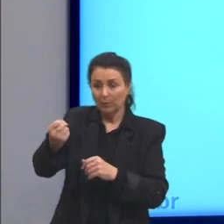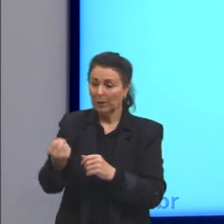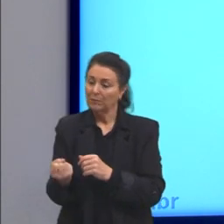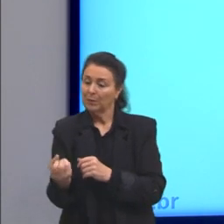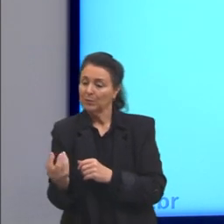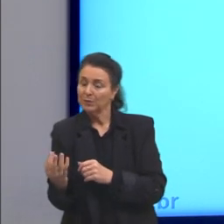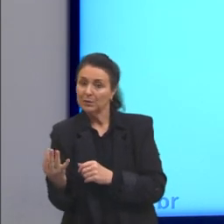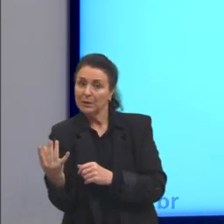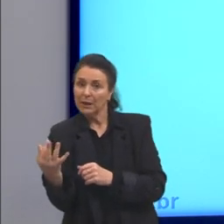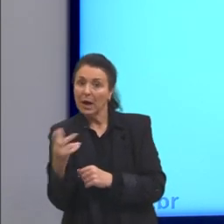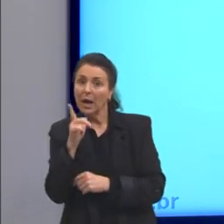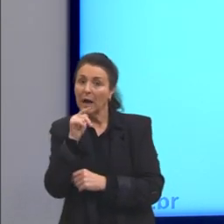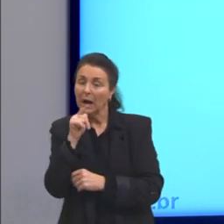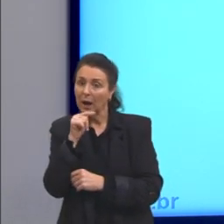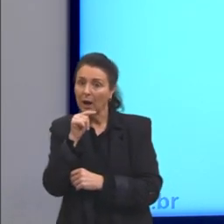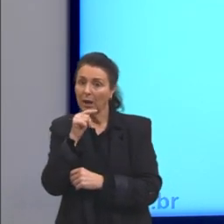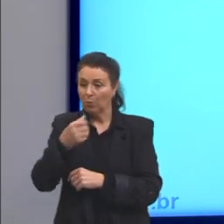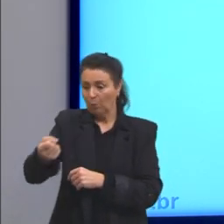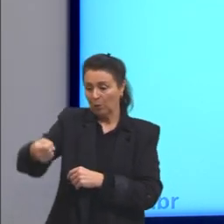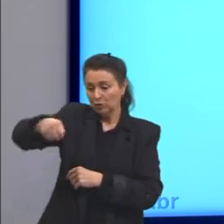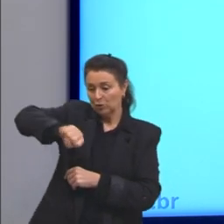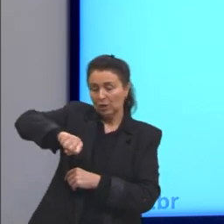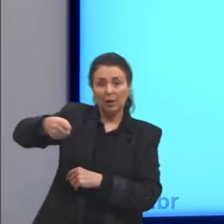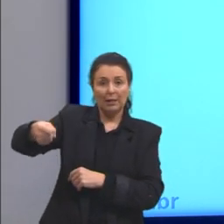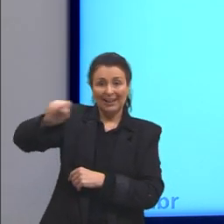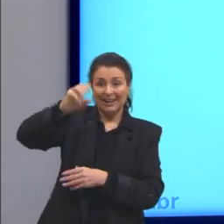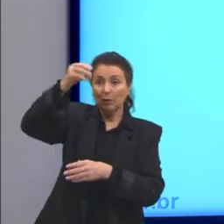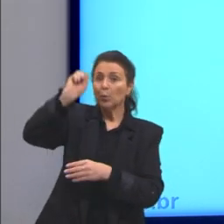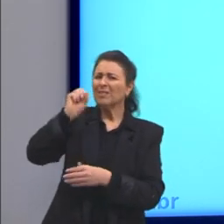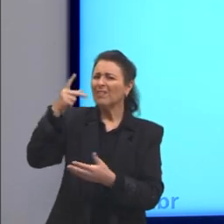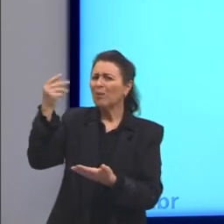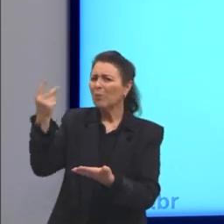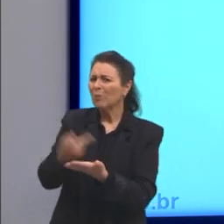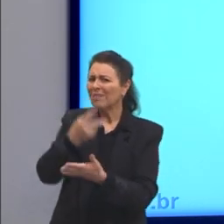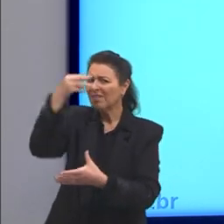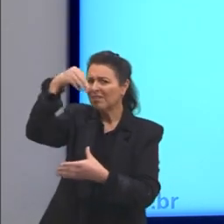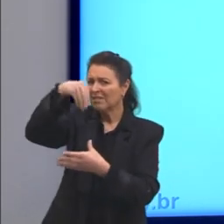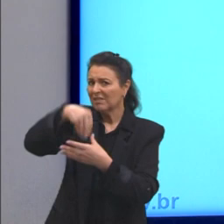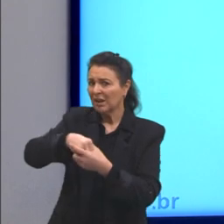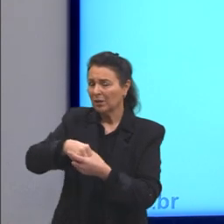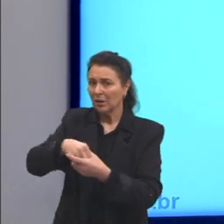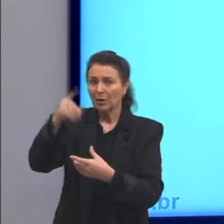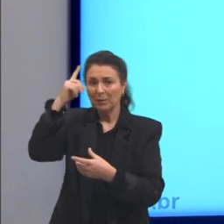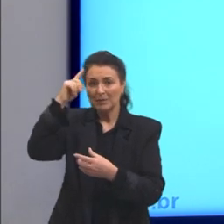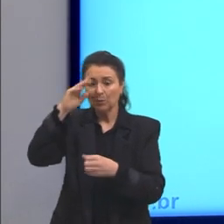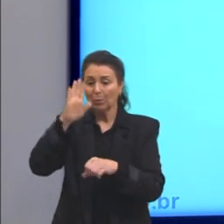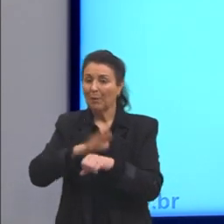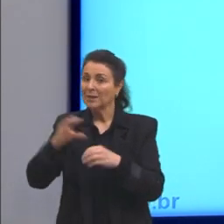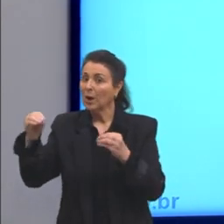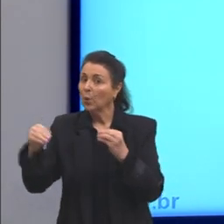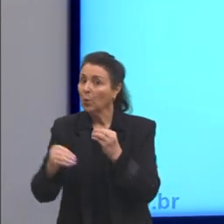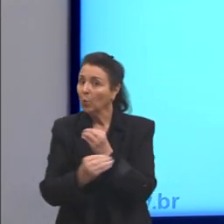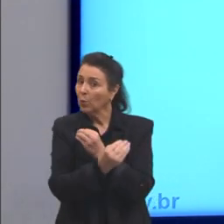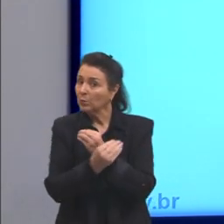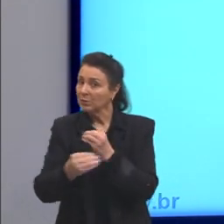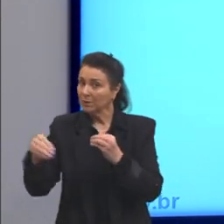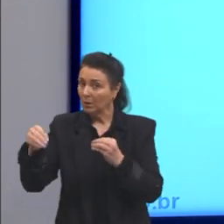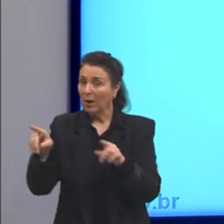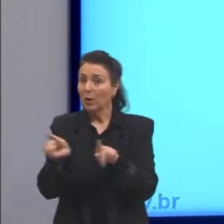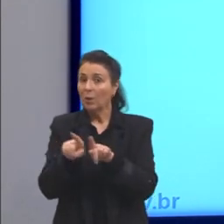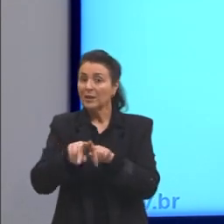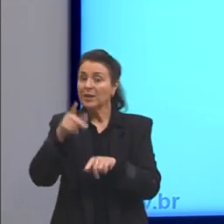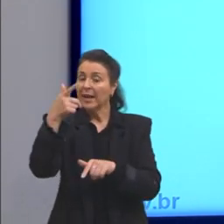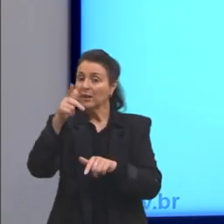o bule, a chaleira, enfim, o que acontece dentro? Agora, gente não está pensando mais na condução, a gente está pensando na convecção.